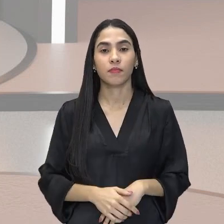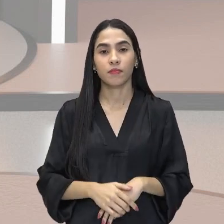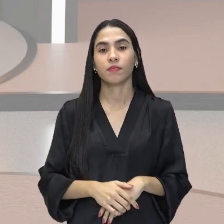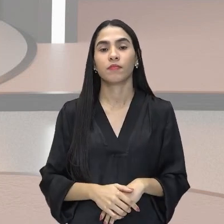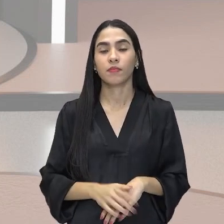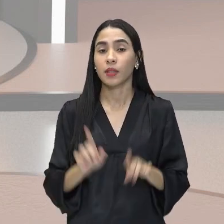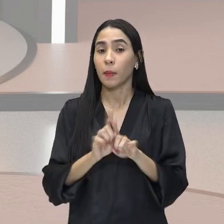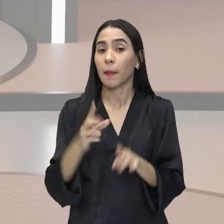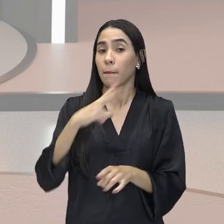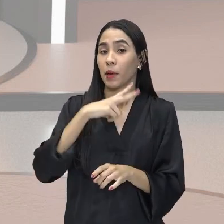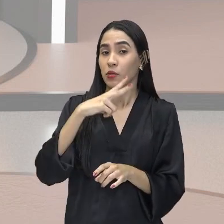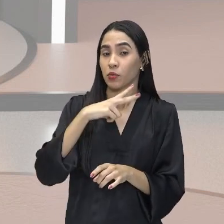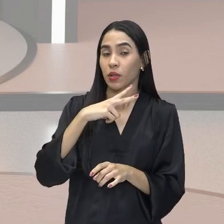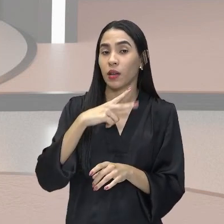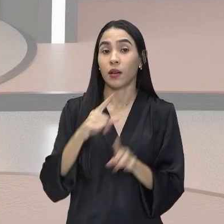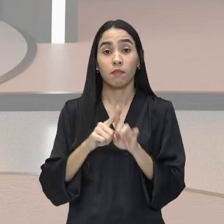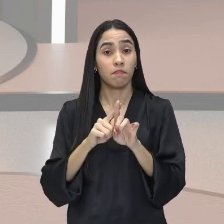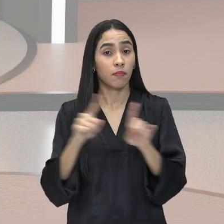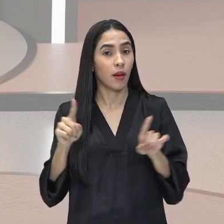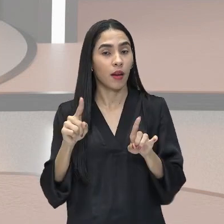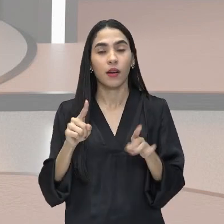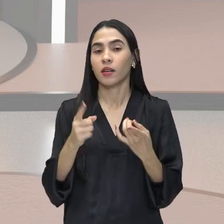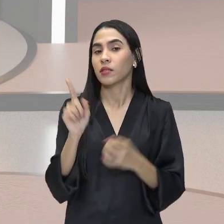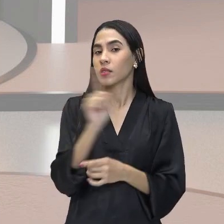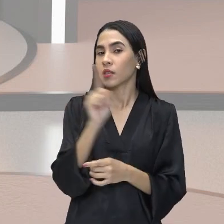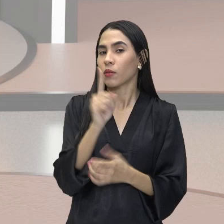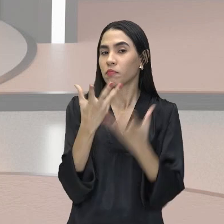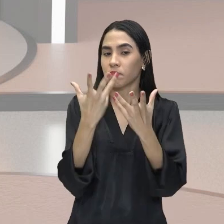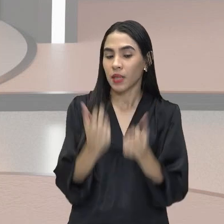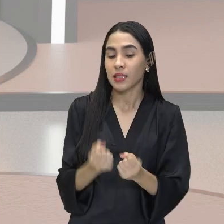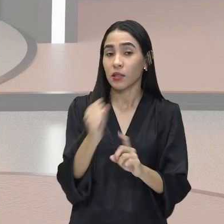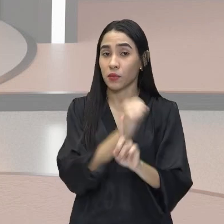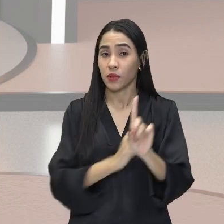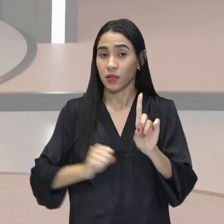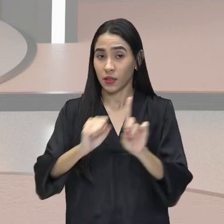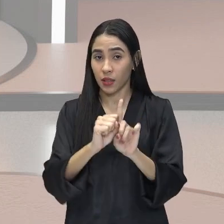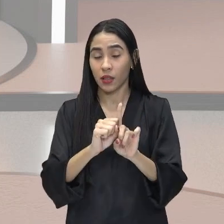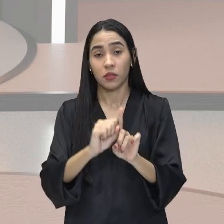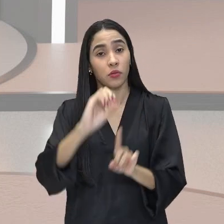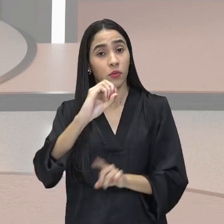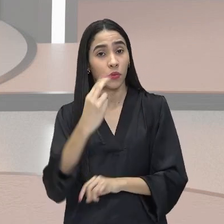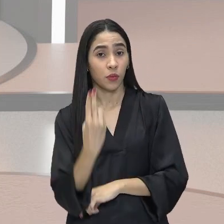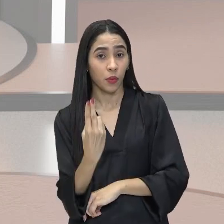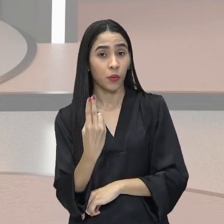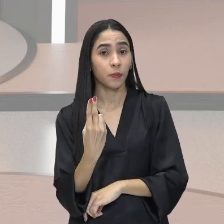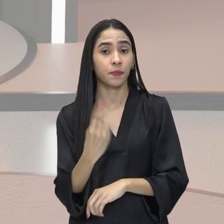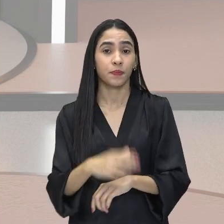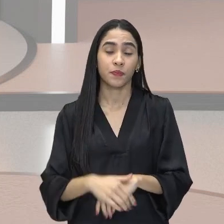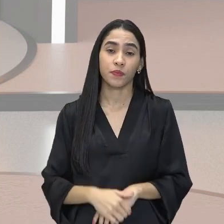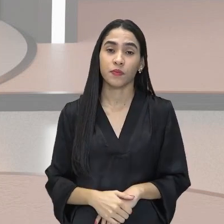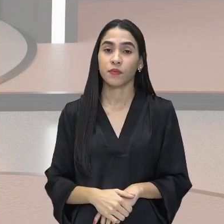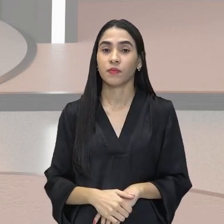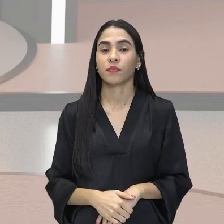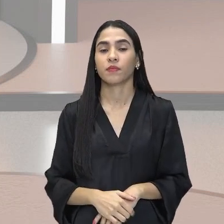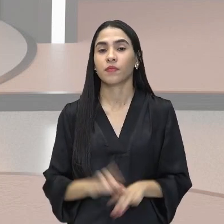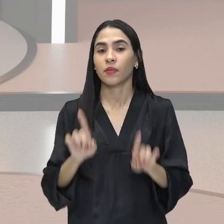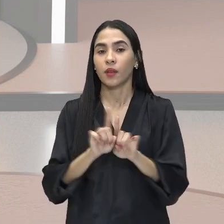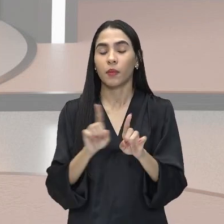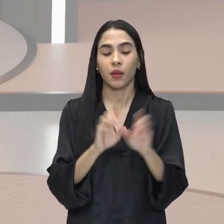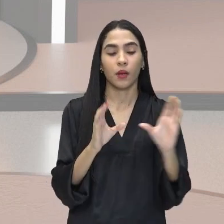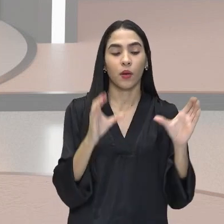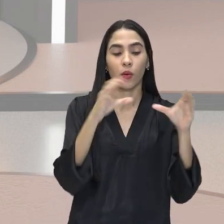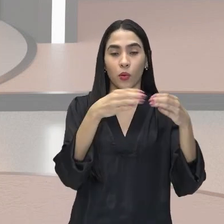subjetivo, mas que nem sempre é aceito pela sociedade ou por determinados